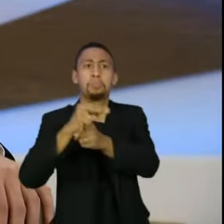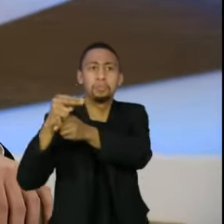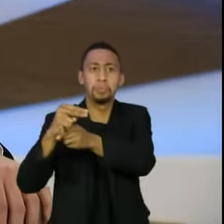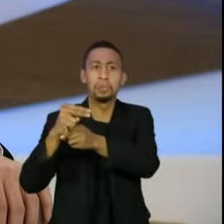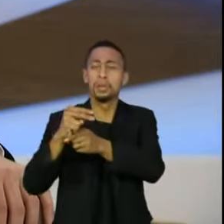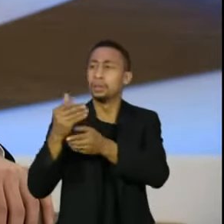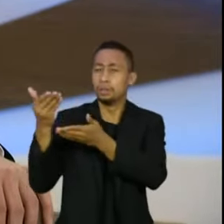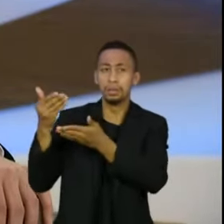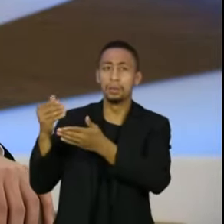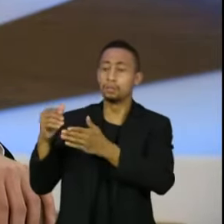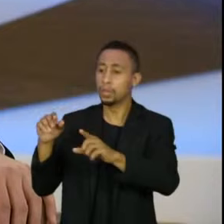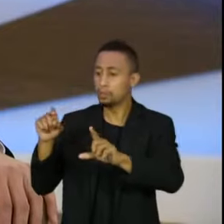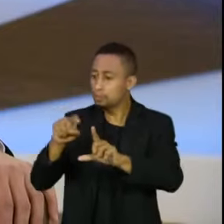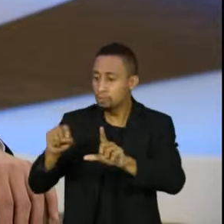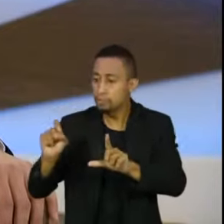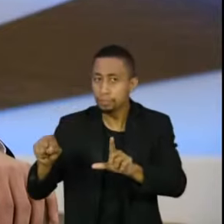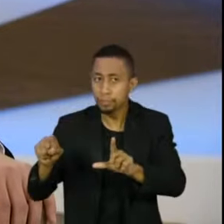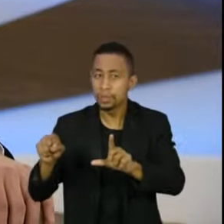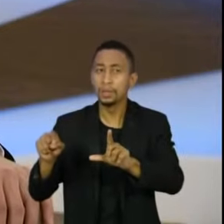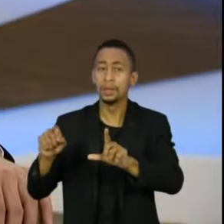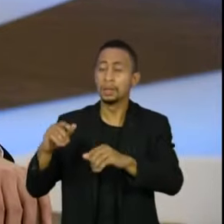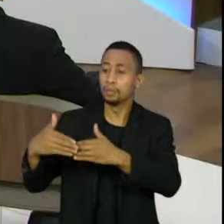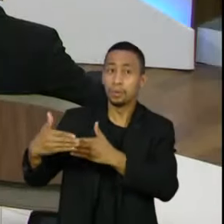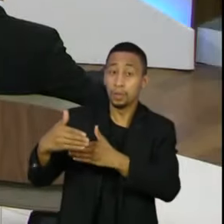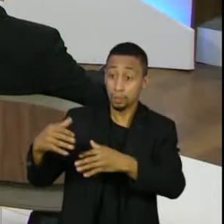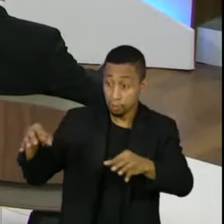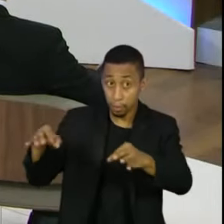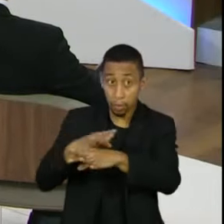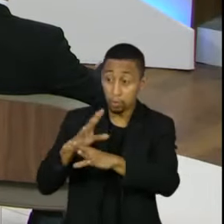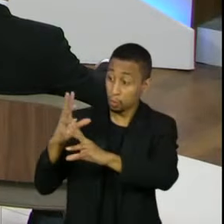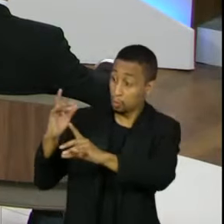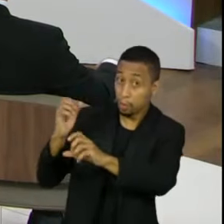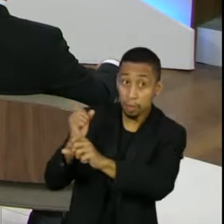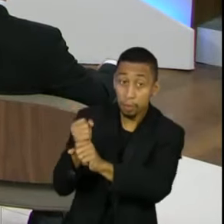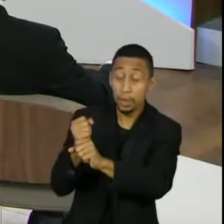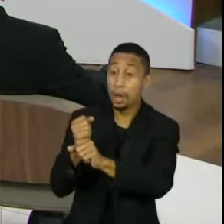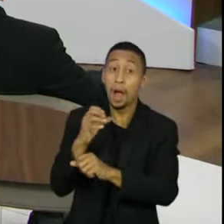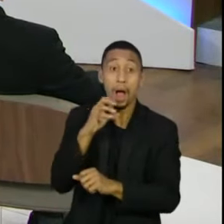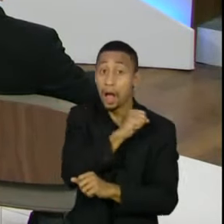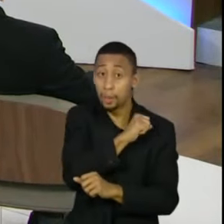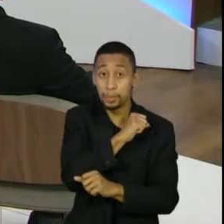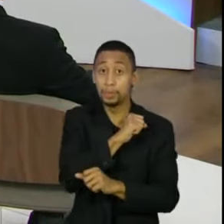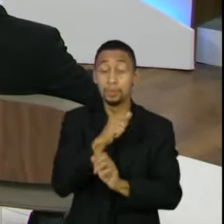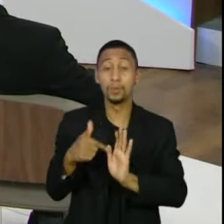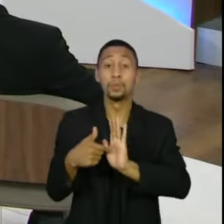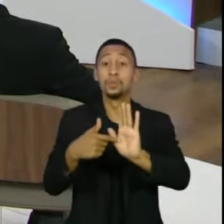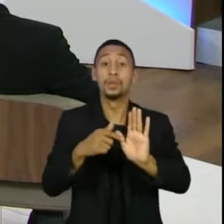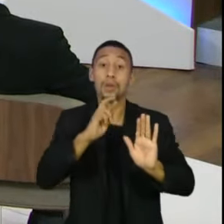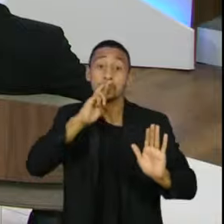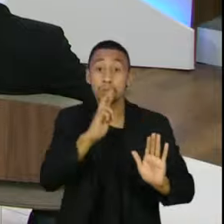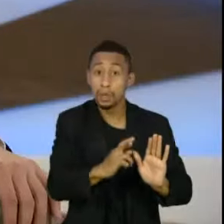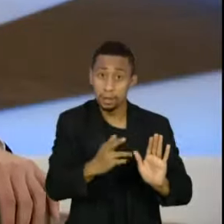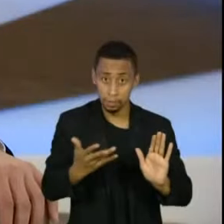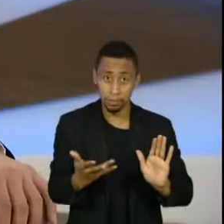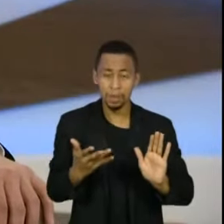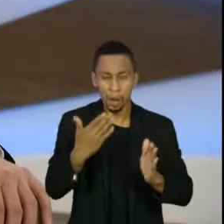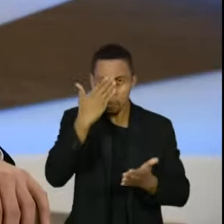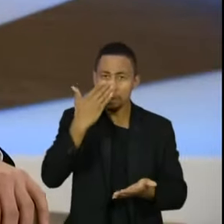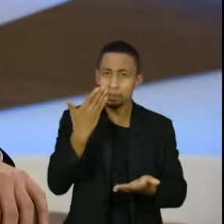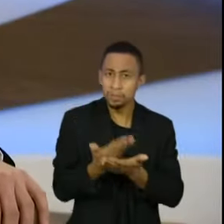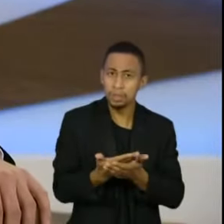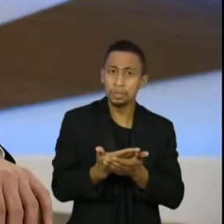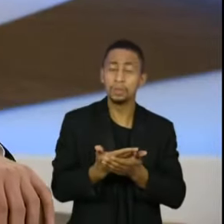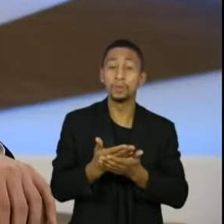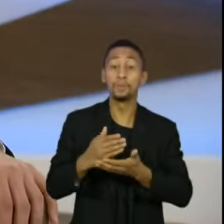resultados muito rápidos. Eu tenho plena confiança na rigidez do sistema eleitoral brasileiro, até porque é afirmado pelo Tribunal